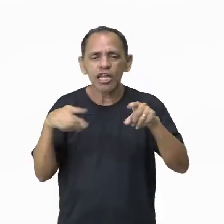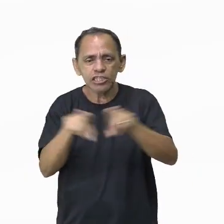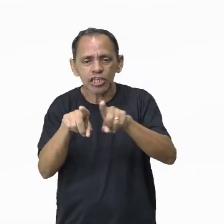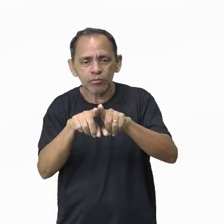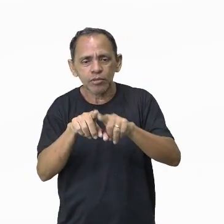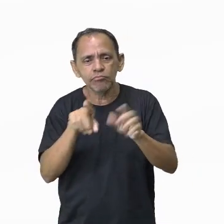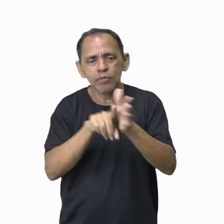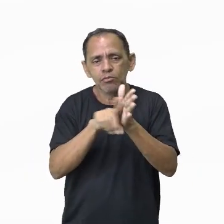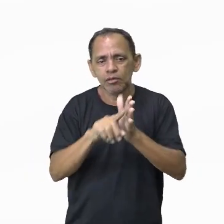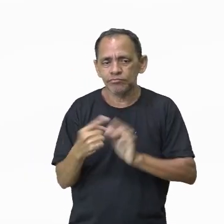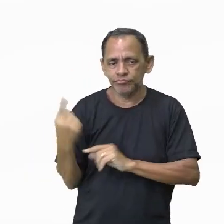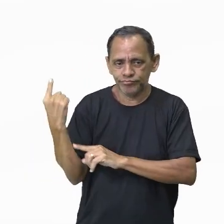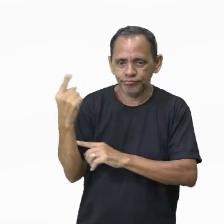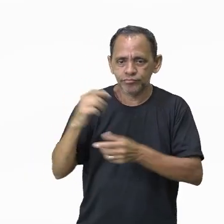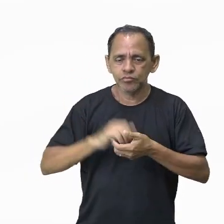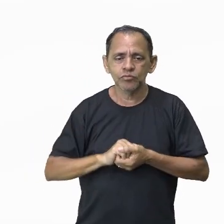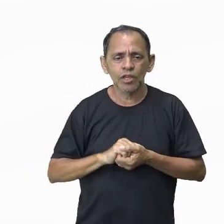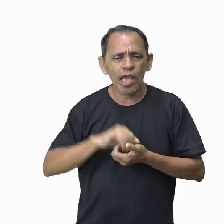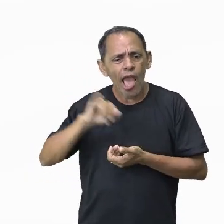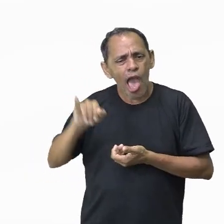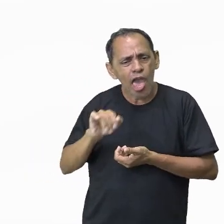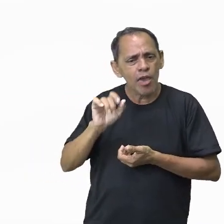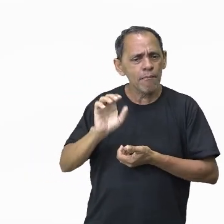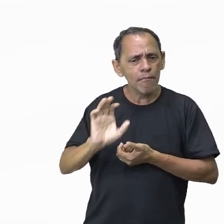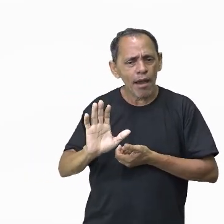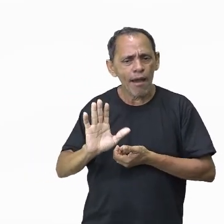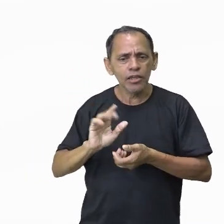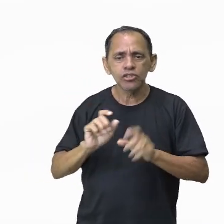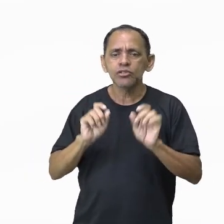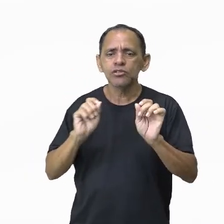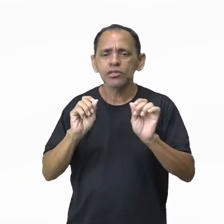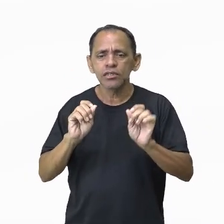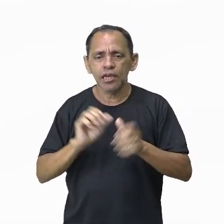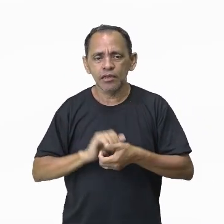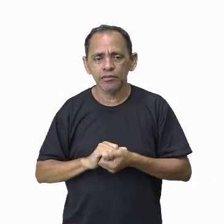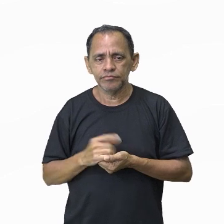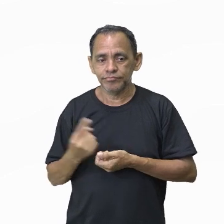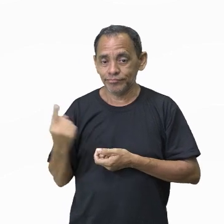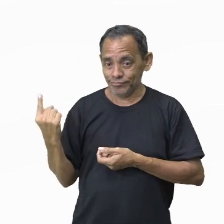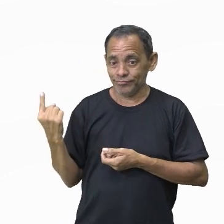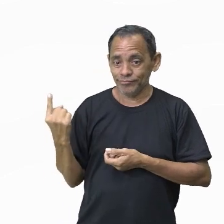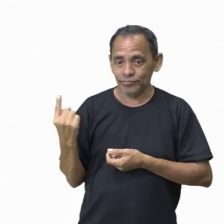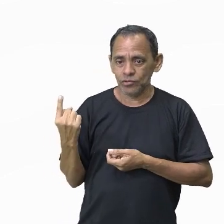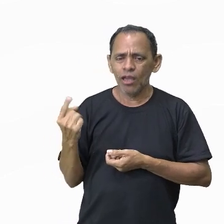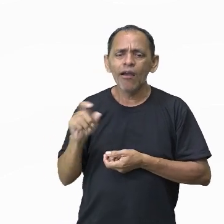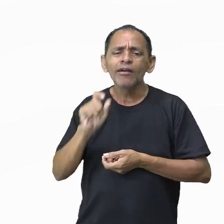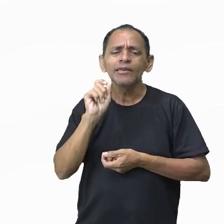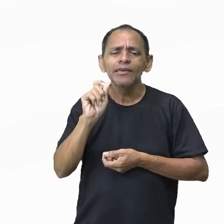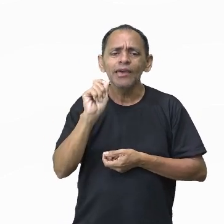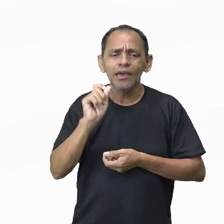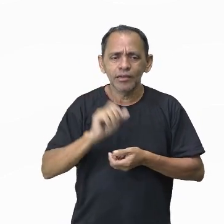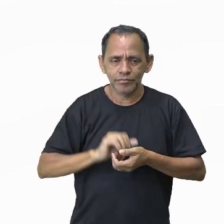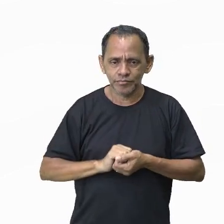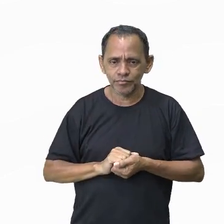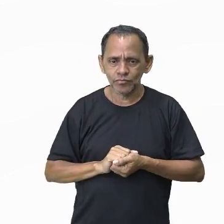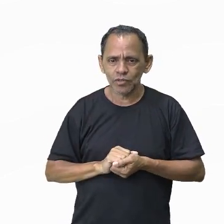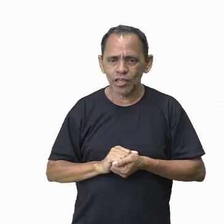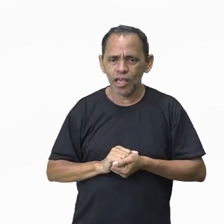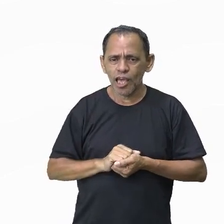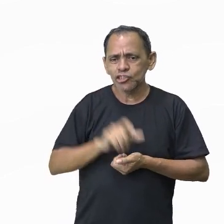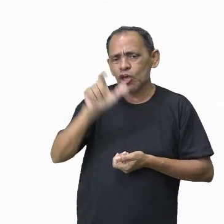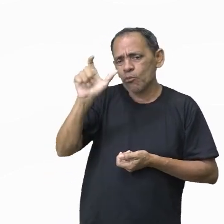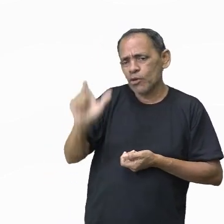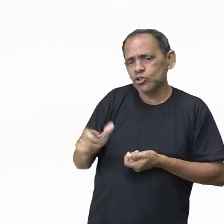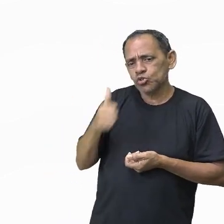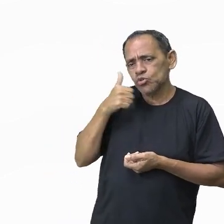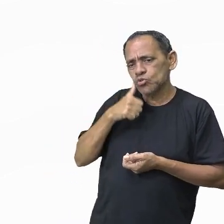aparece na cartela para você, diz assim, Você sabe o que é, o que está na imagem, né? O que a moça está segurando